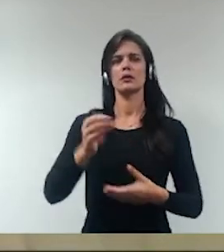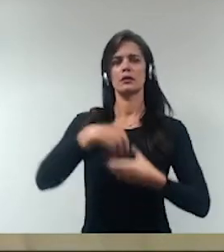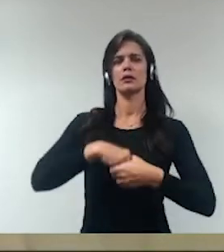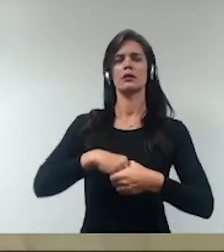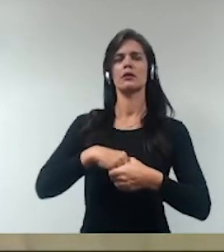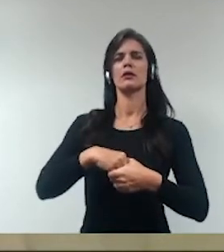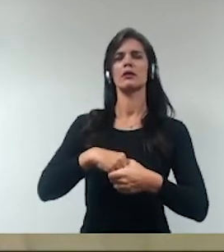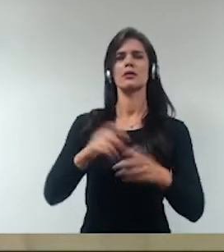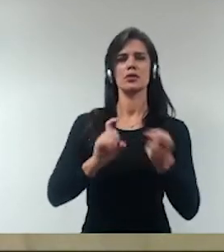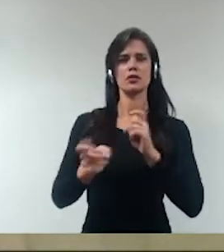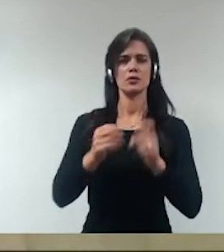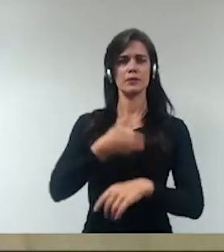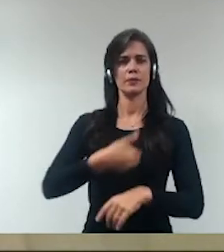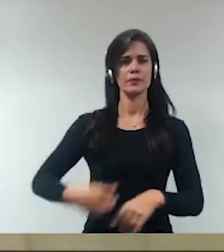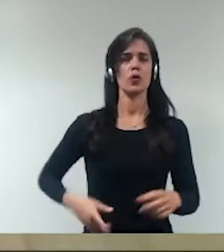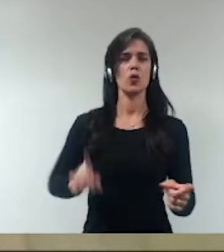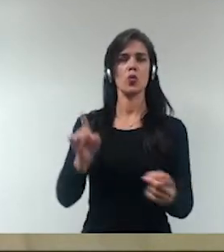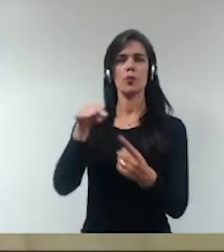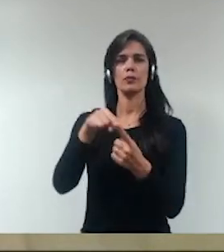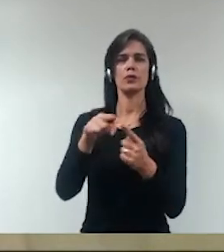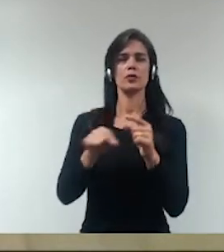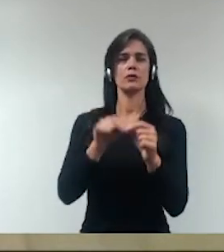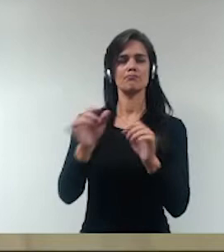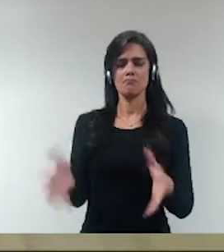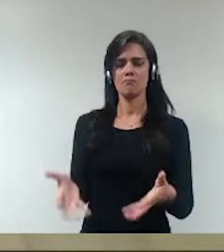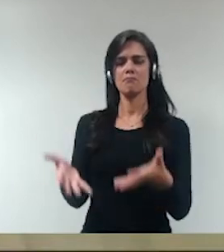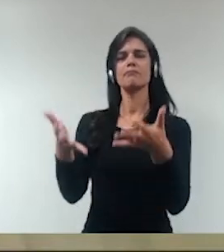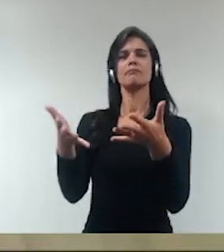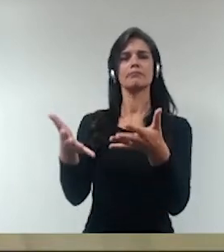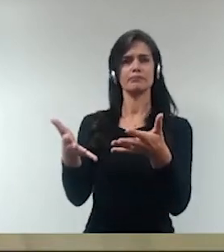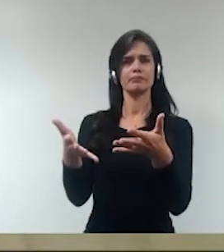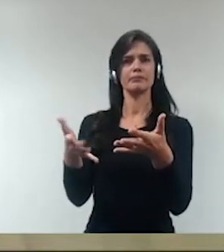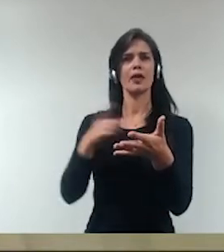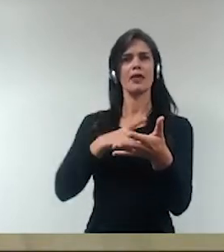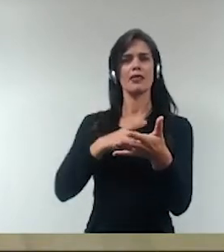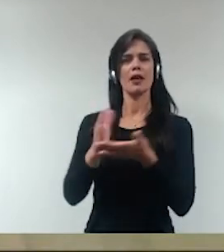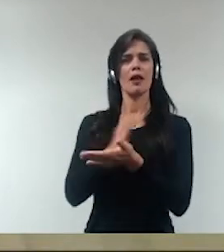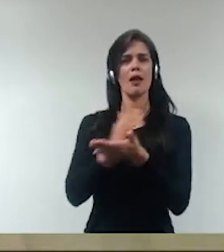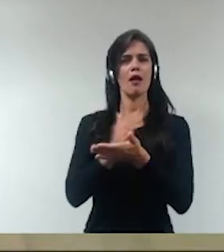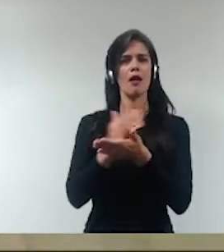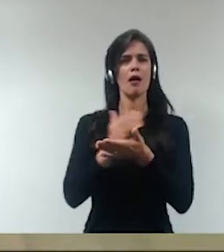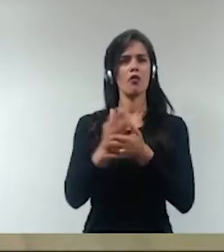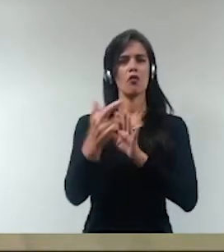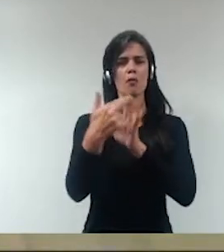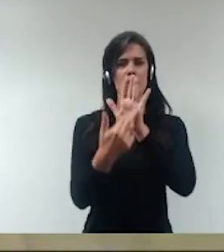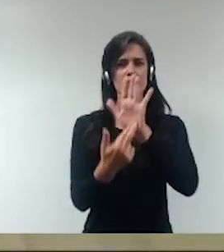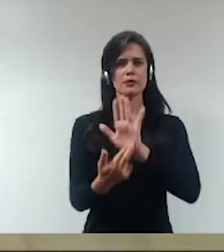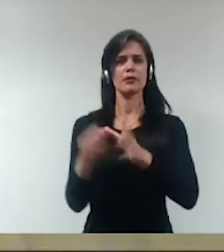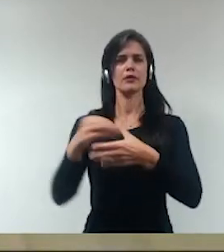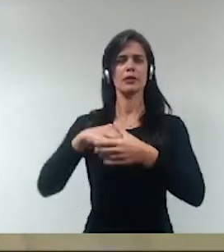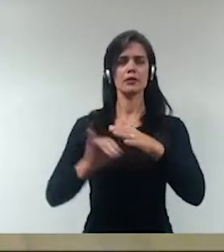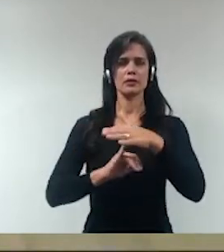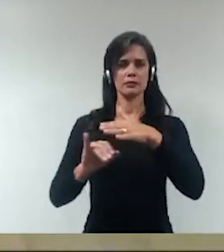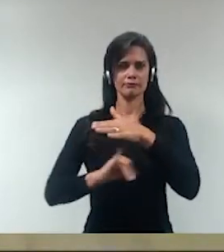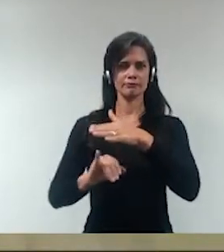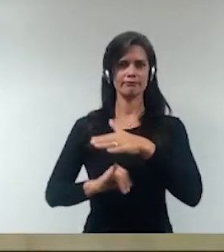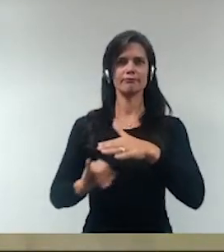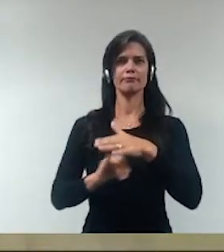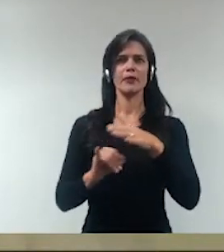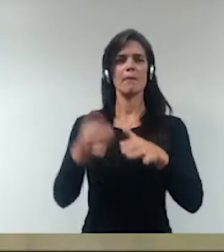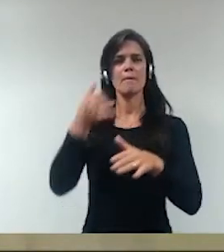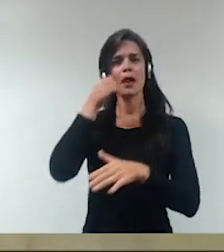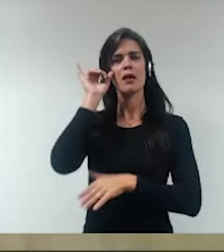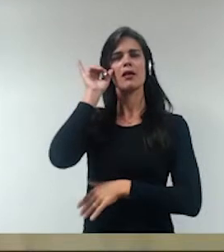pública, Então, o objetivo é promover, né, é a adoção de medidas, de ações institucionais destinadas à